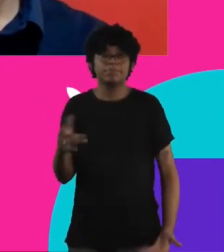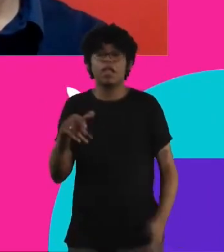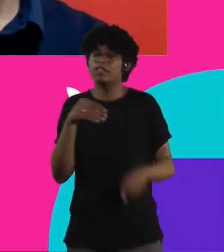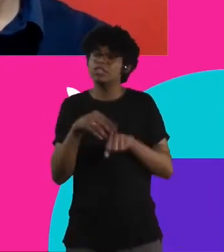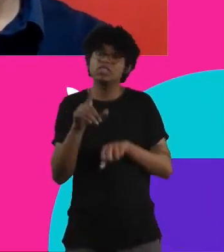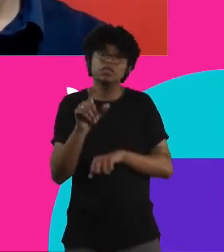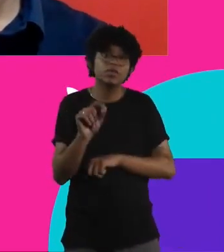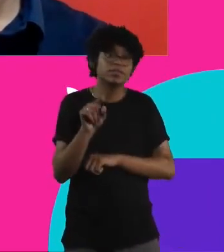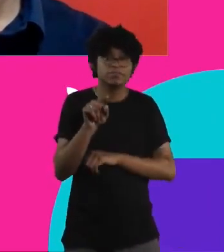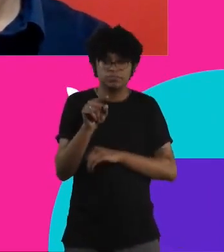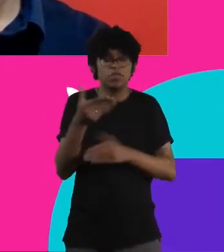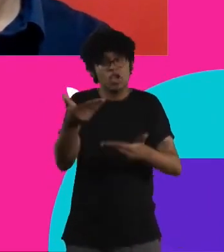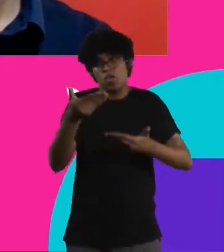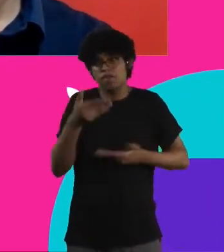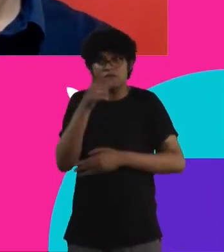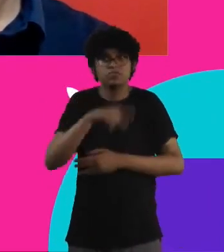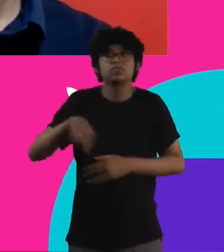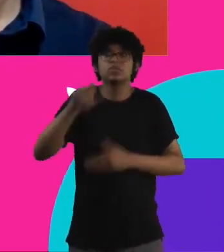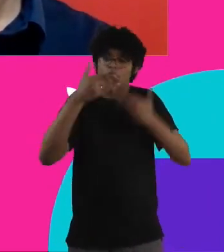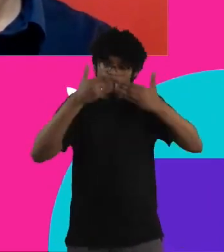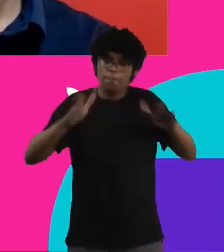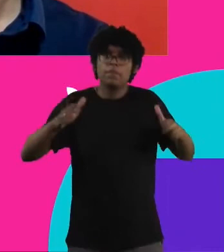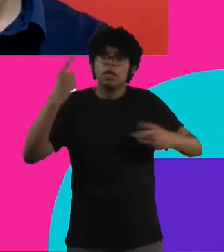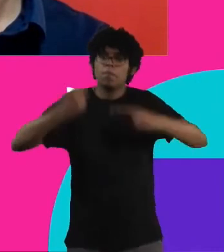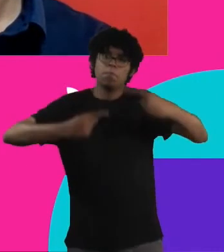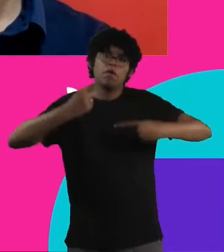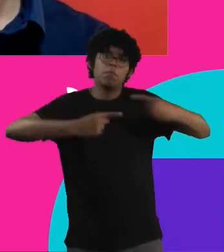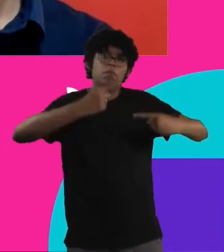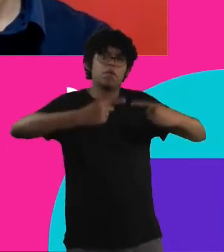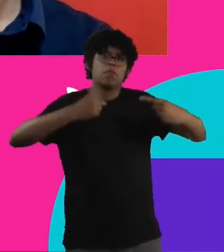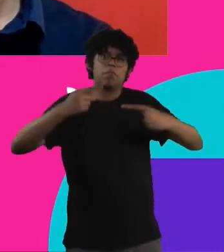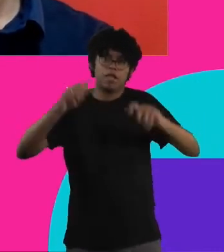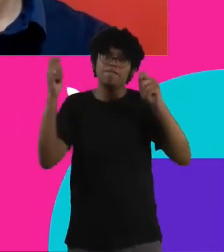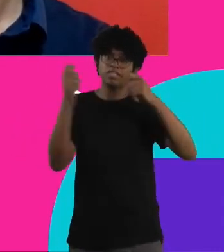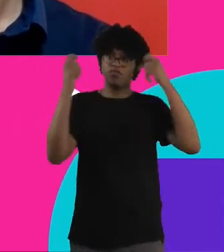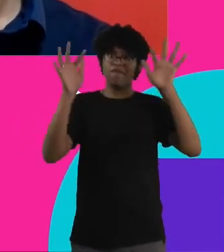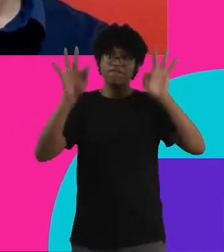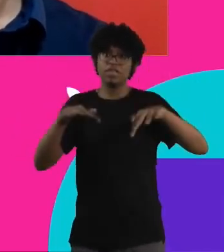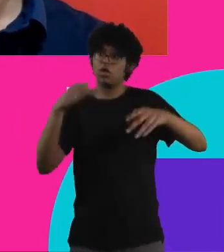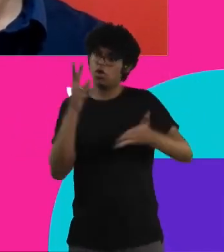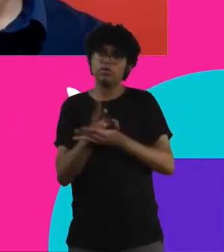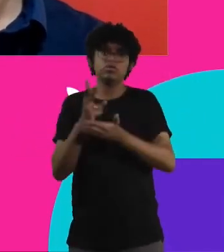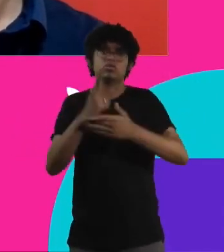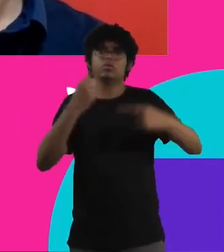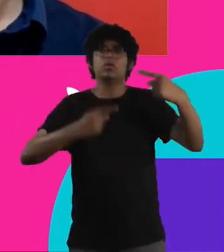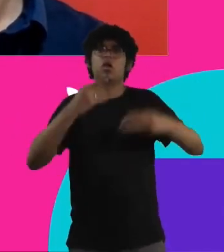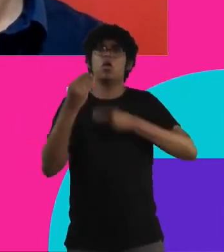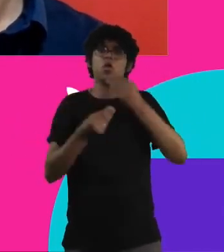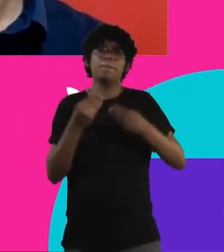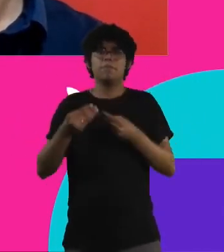dica é fica o convite da gente abrir esse diálogo pós esse festival e ver como é que a gente pode se articular